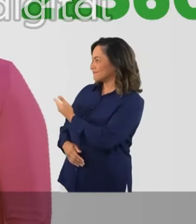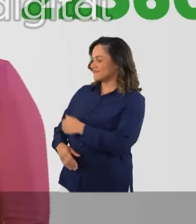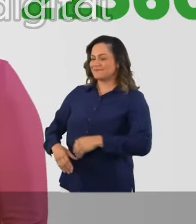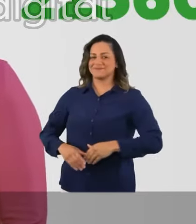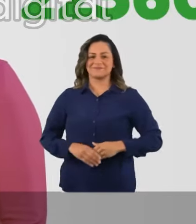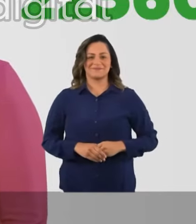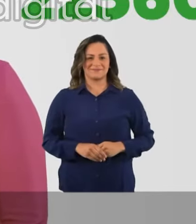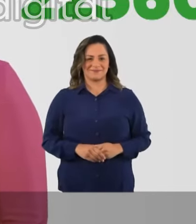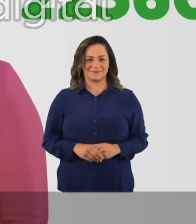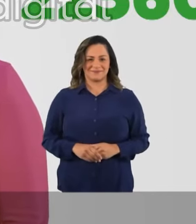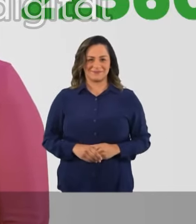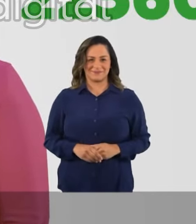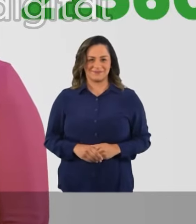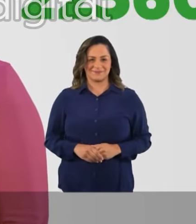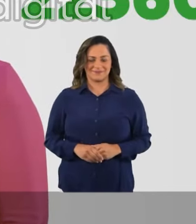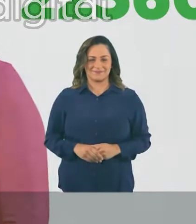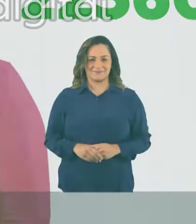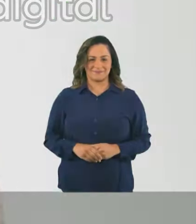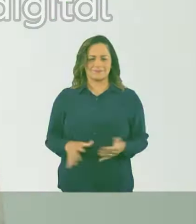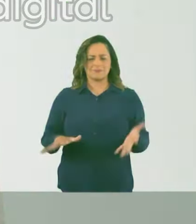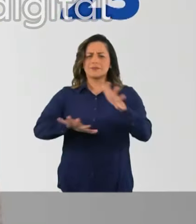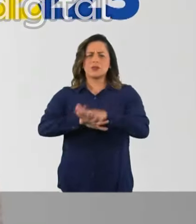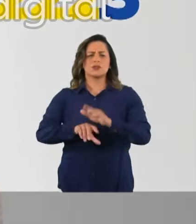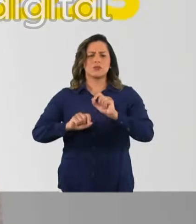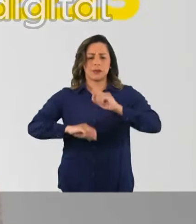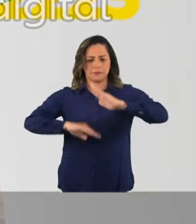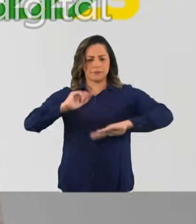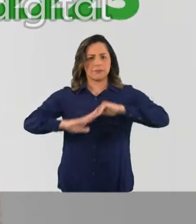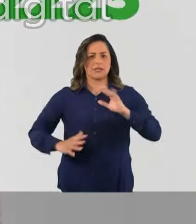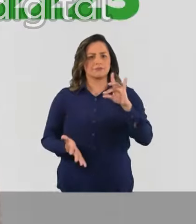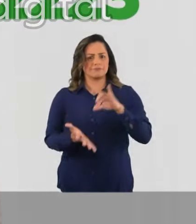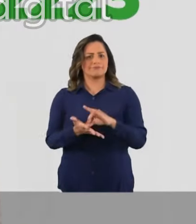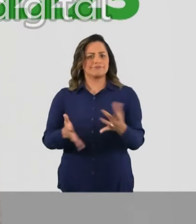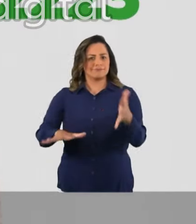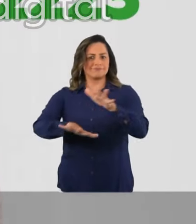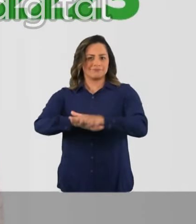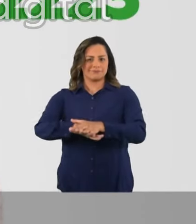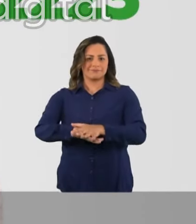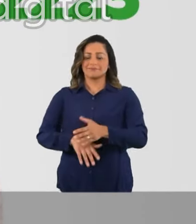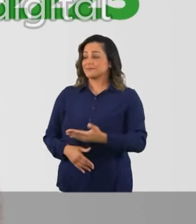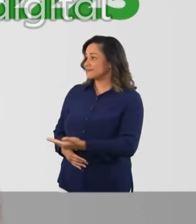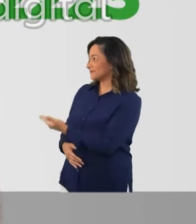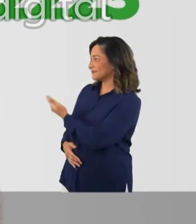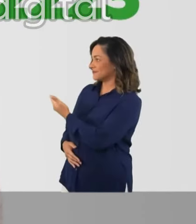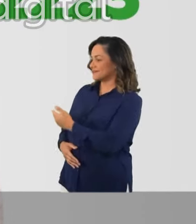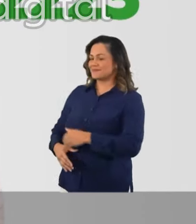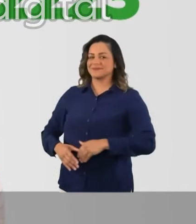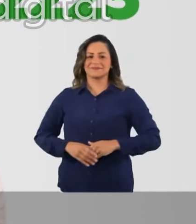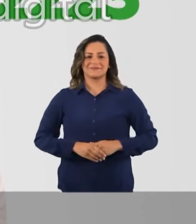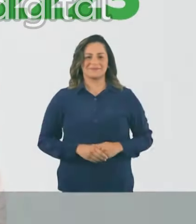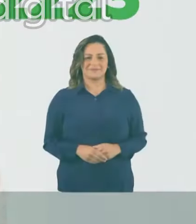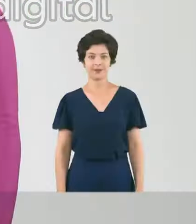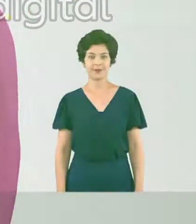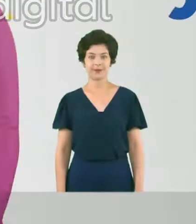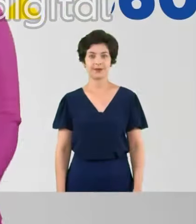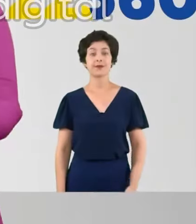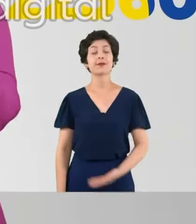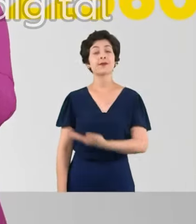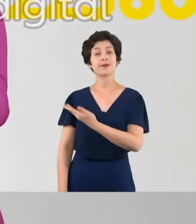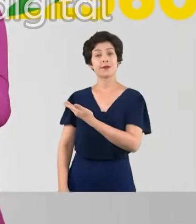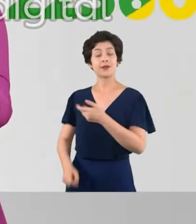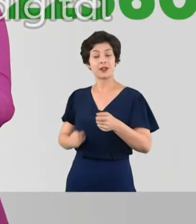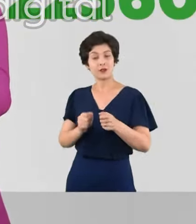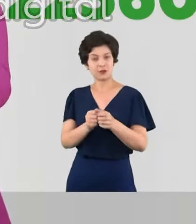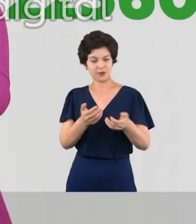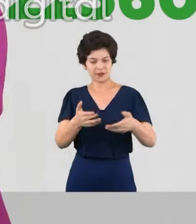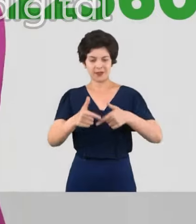Guedes, 22-360. A inclusão é o ato de incluir. Linda Basílio, 22-223. Rita Guedes com